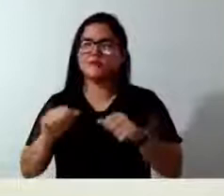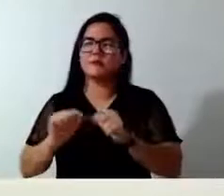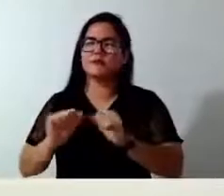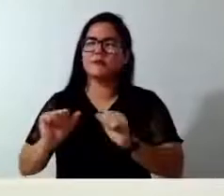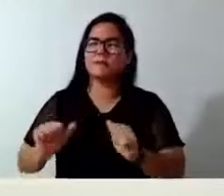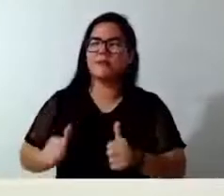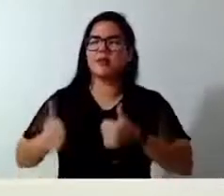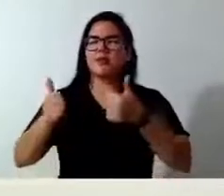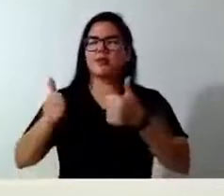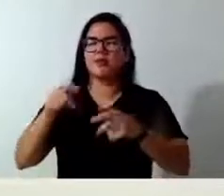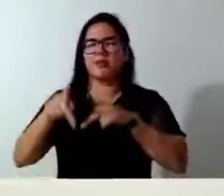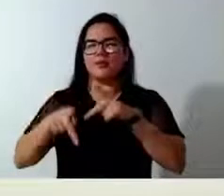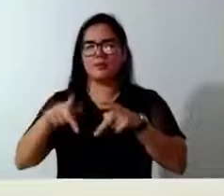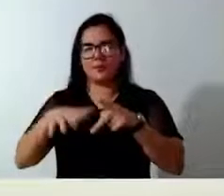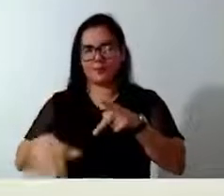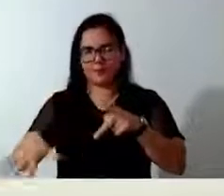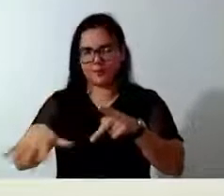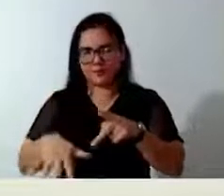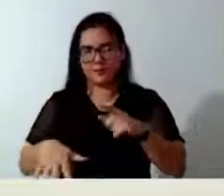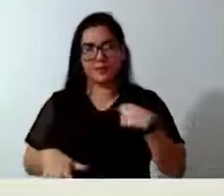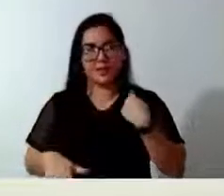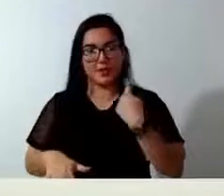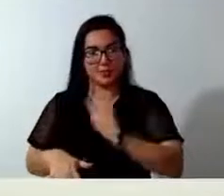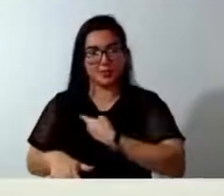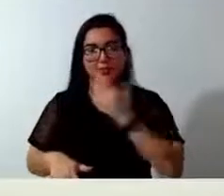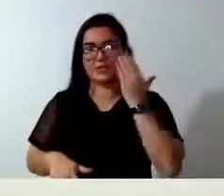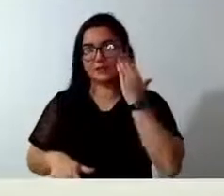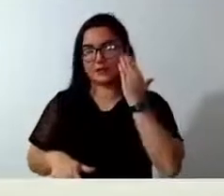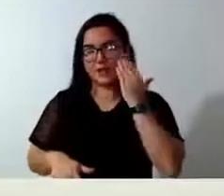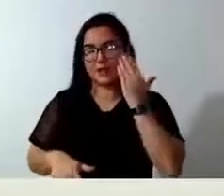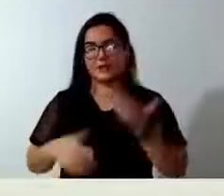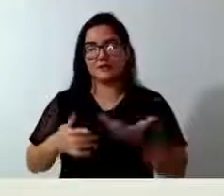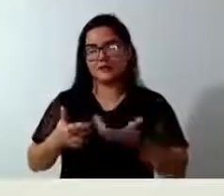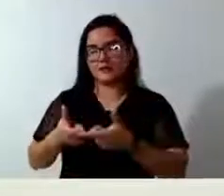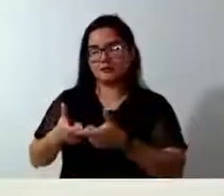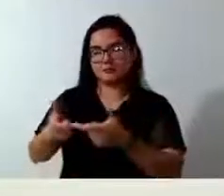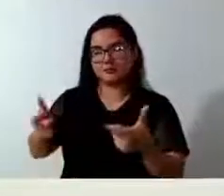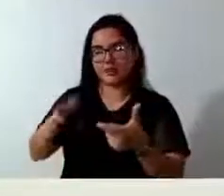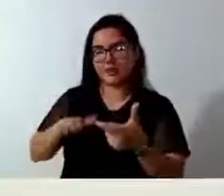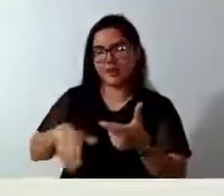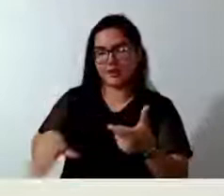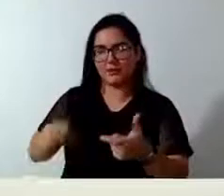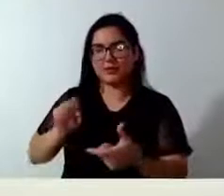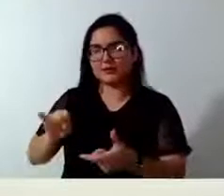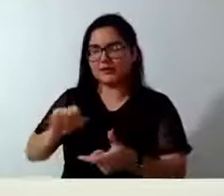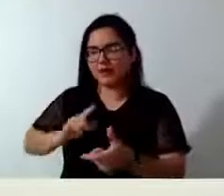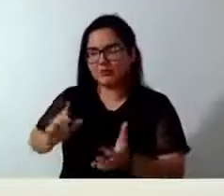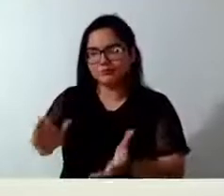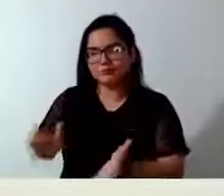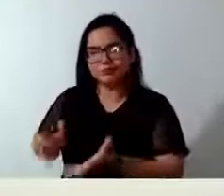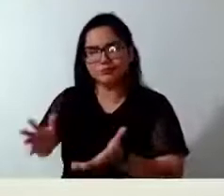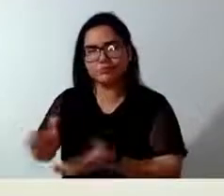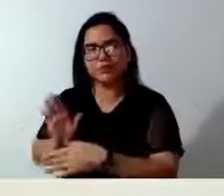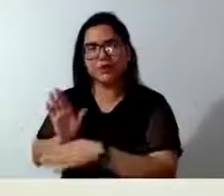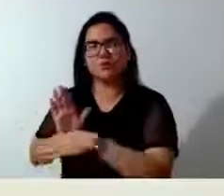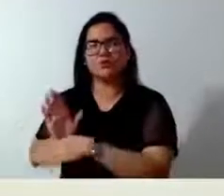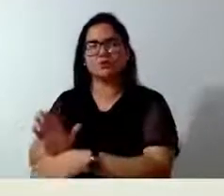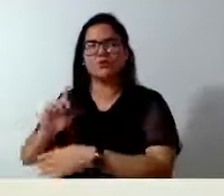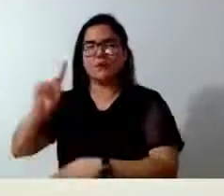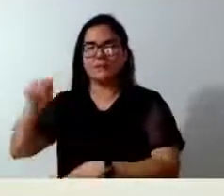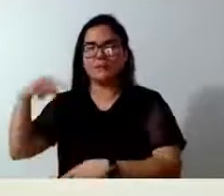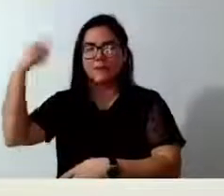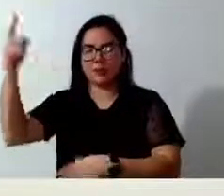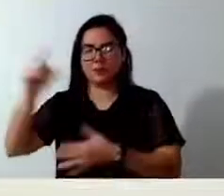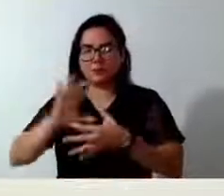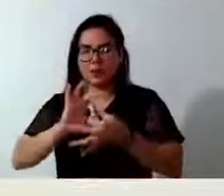população. A gente sabe o quanto de crianças hoje que, se tiver um incentivo, gente, nas próximas Olimpíadas,